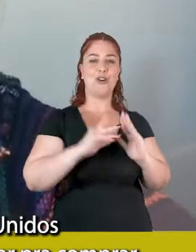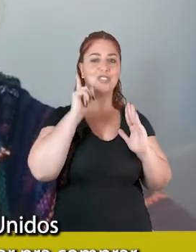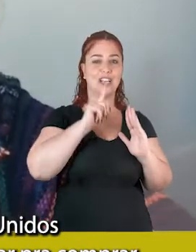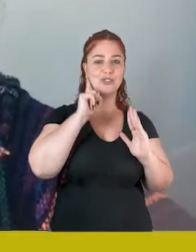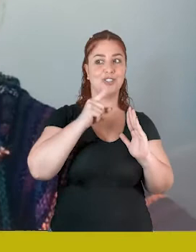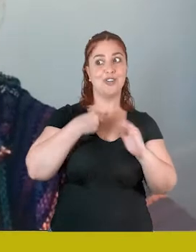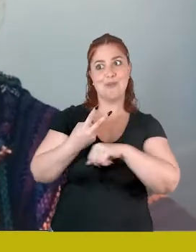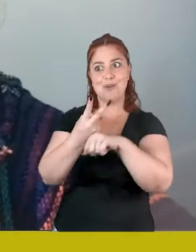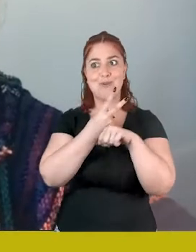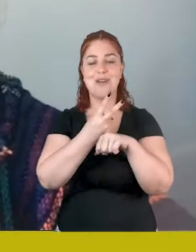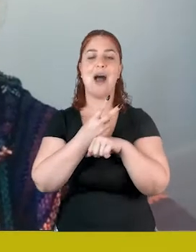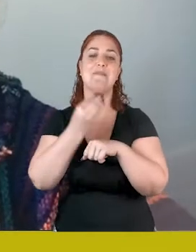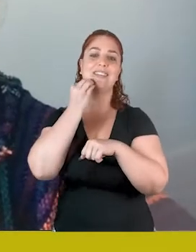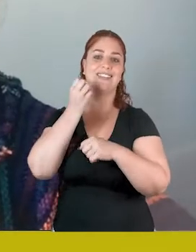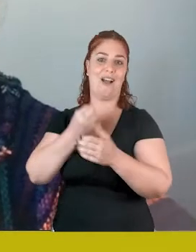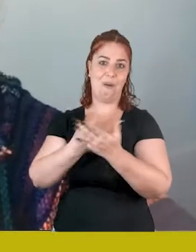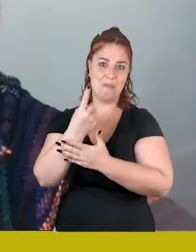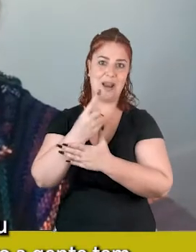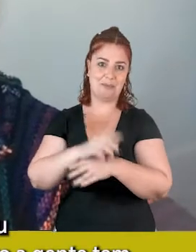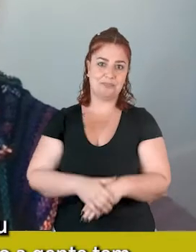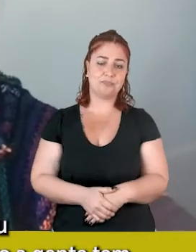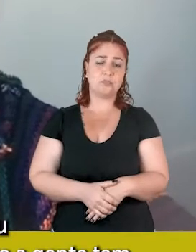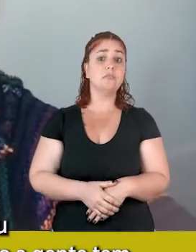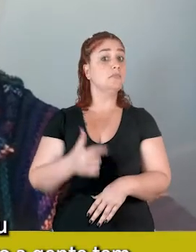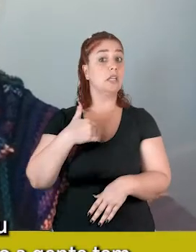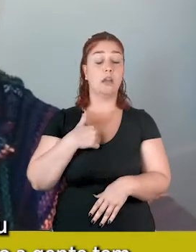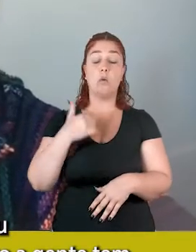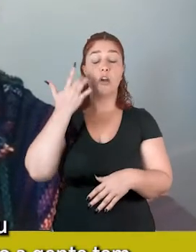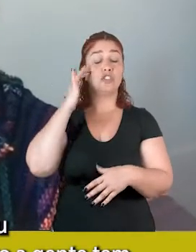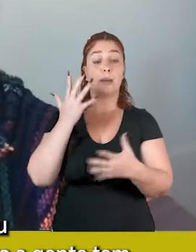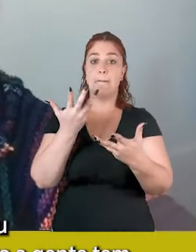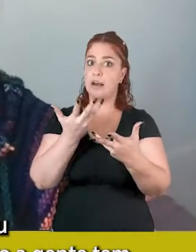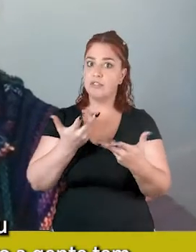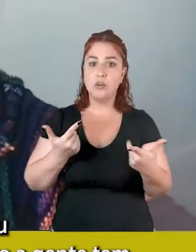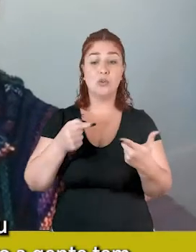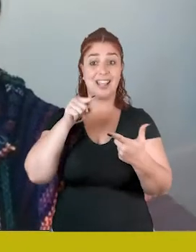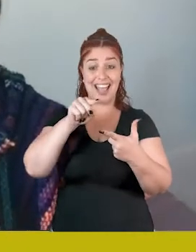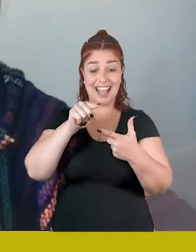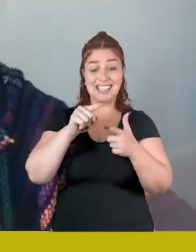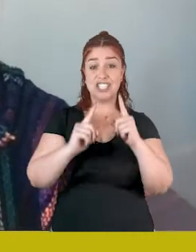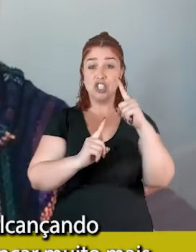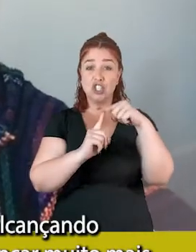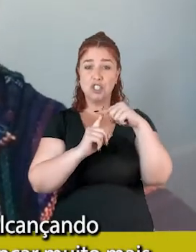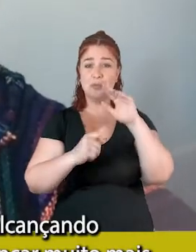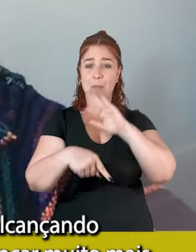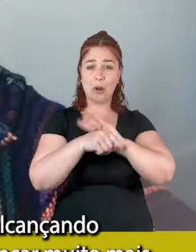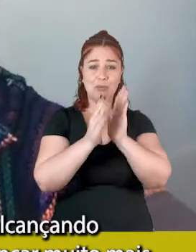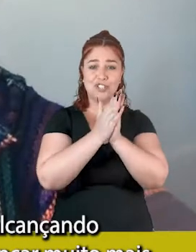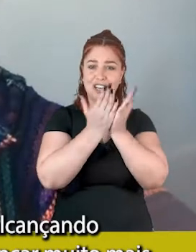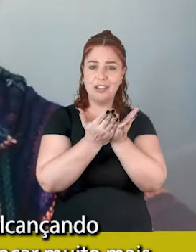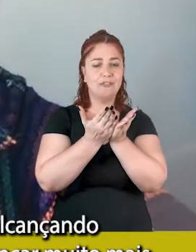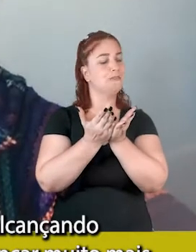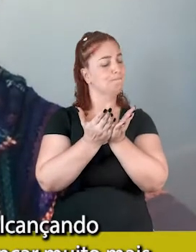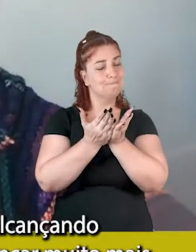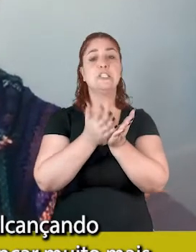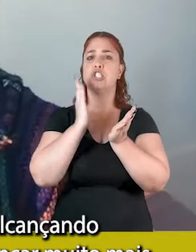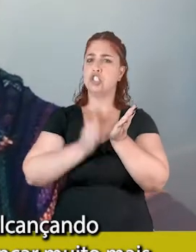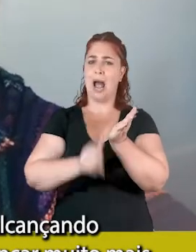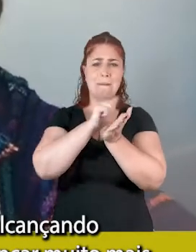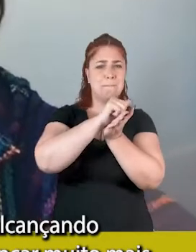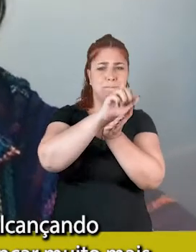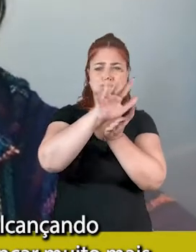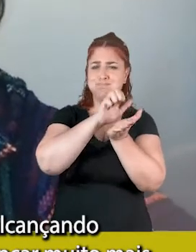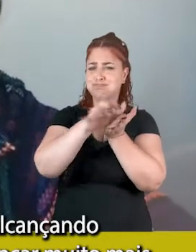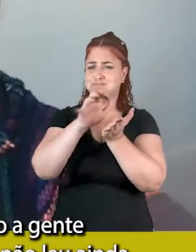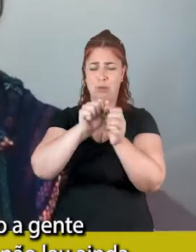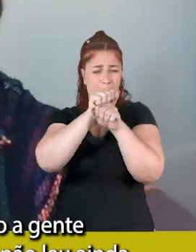achar para comprar, é, eu achei sensacional, eu acho que esse tipo de livro a gente tem que, você falou, né, que já está alcançando bastante gente, tem